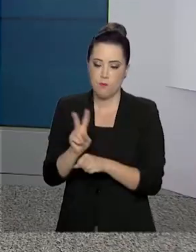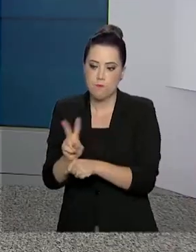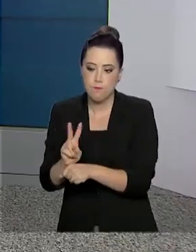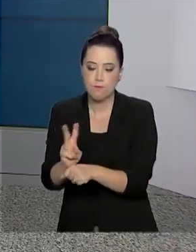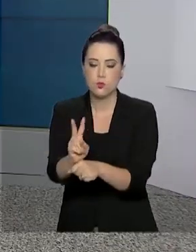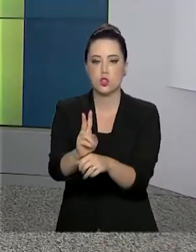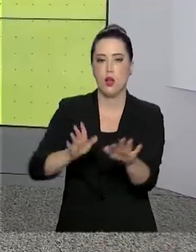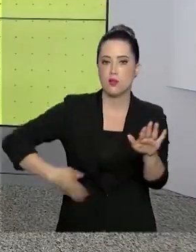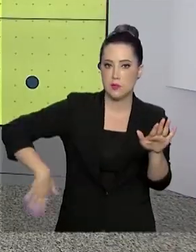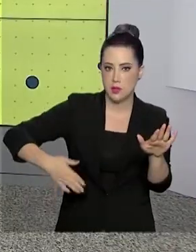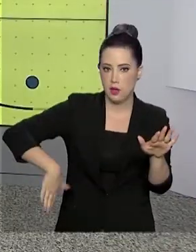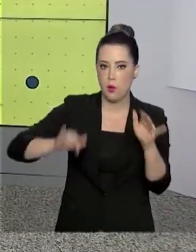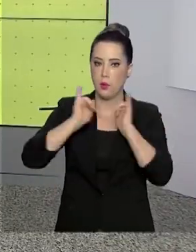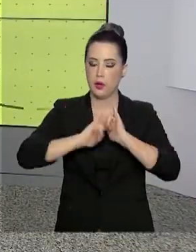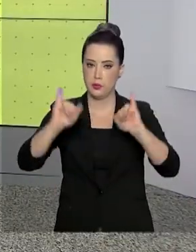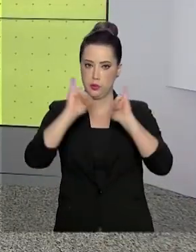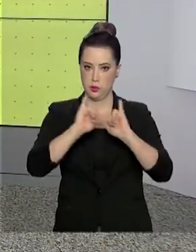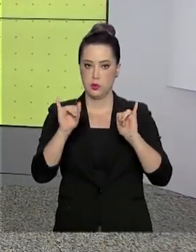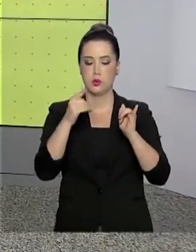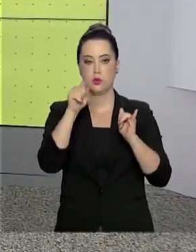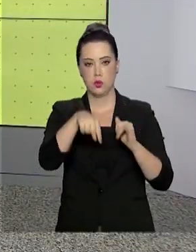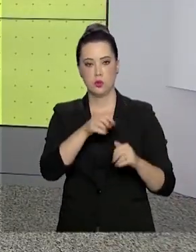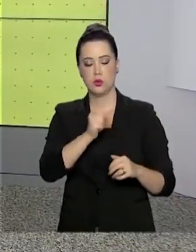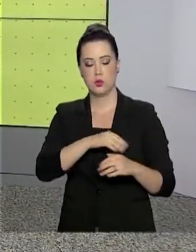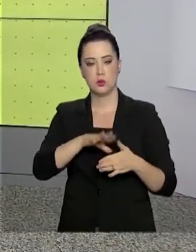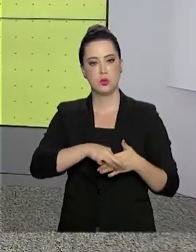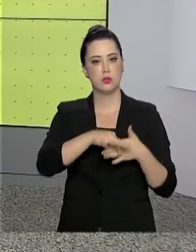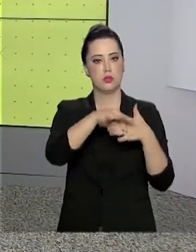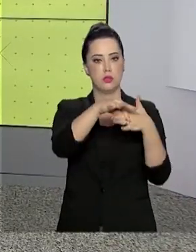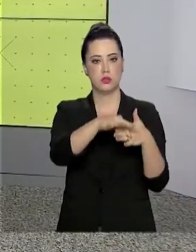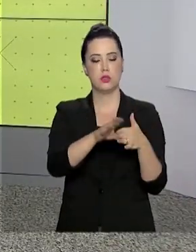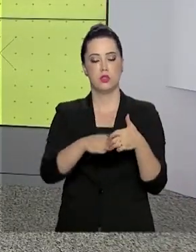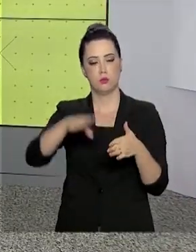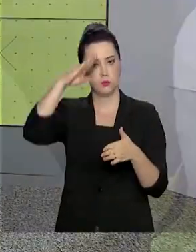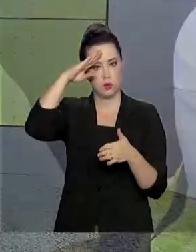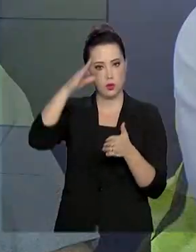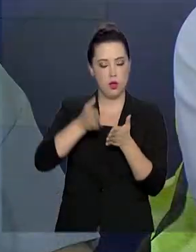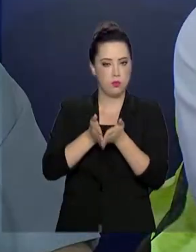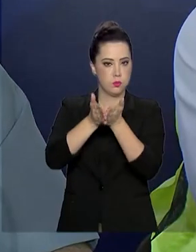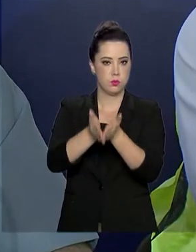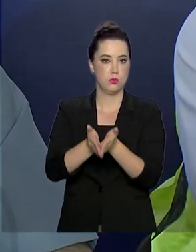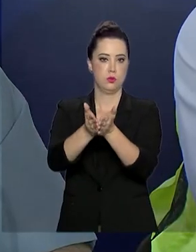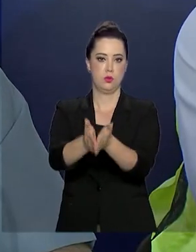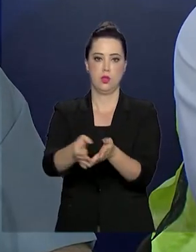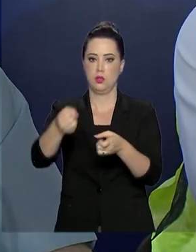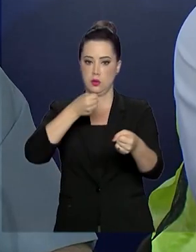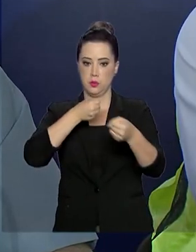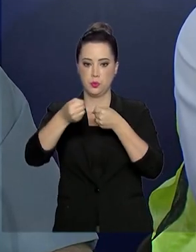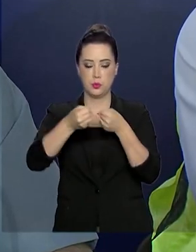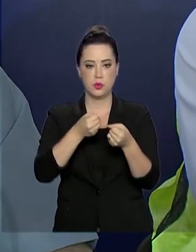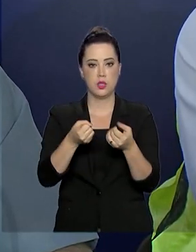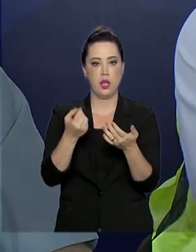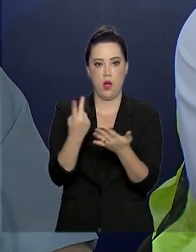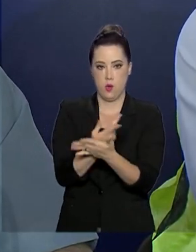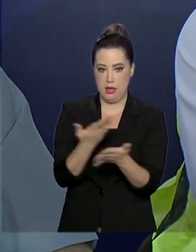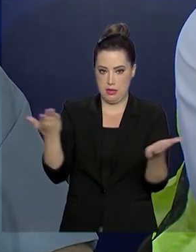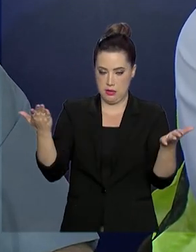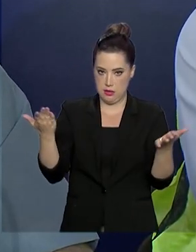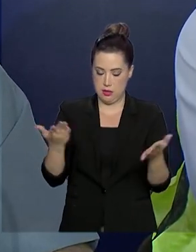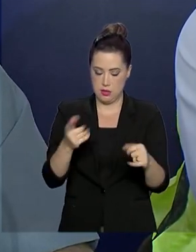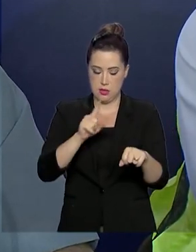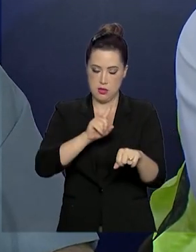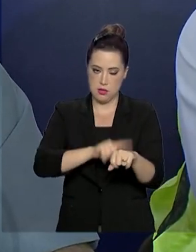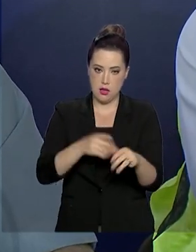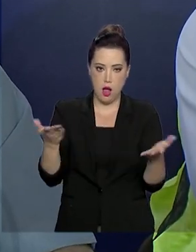agora há pouco pelo almirante Leonardo Puntel, comandante de operações navais da Marinha, durante a entrevista coletiva que está sendo realizada no